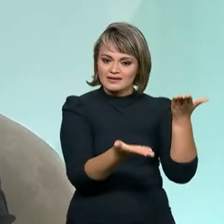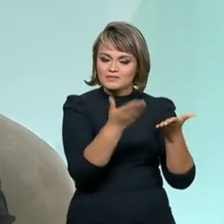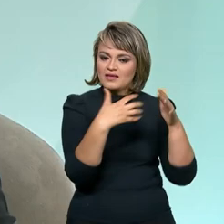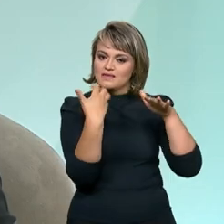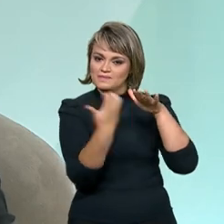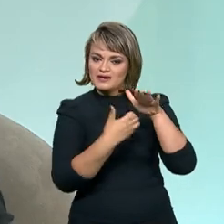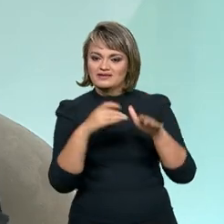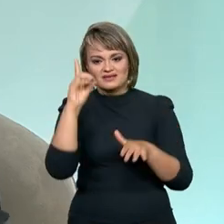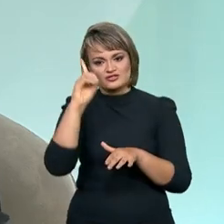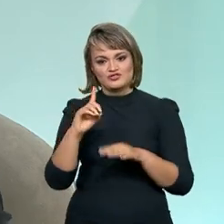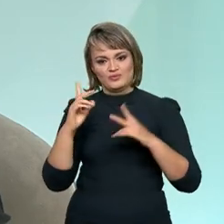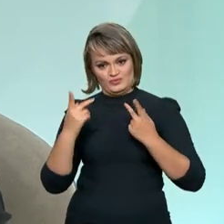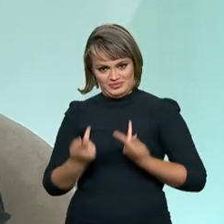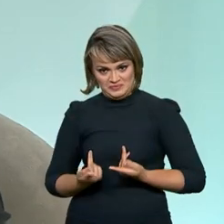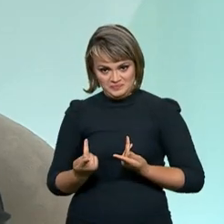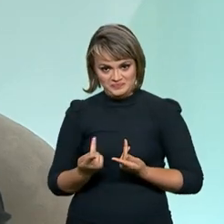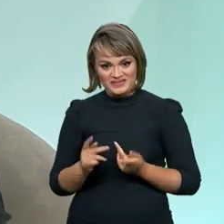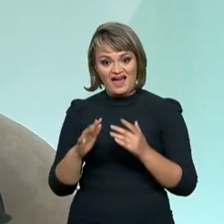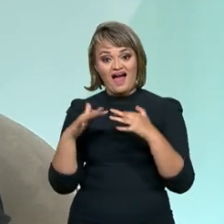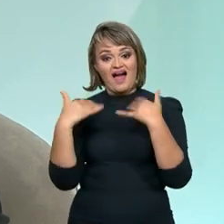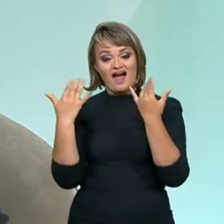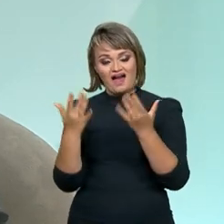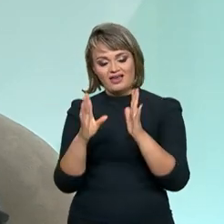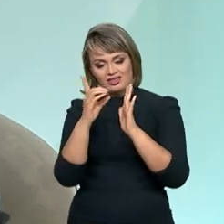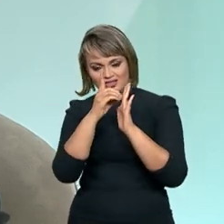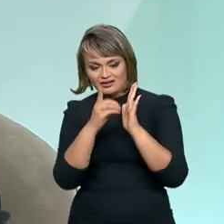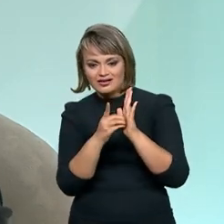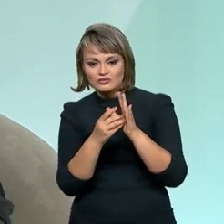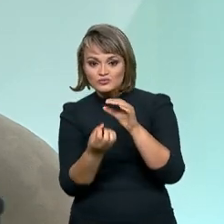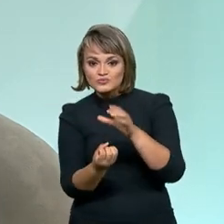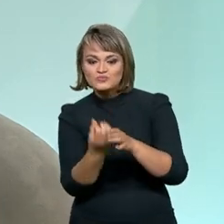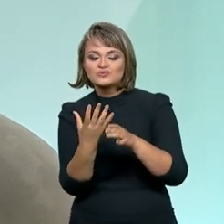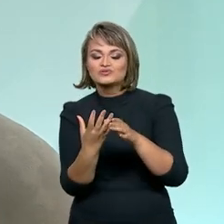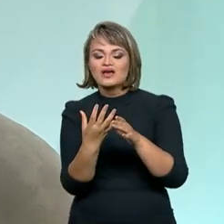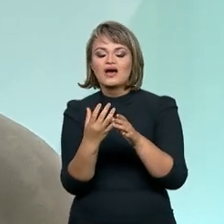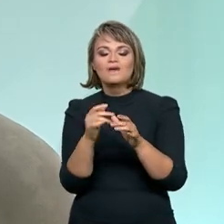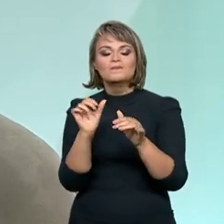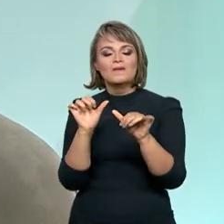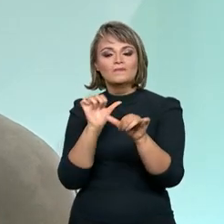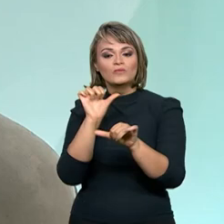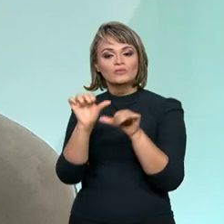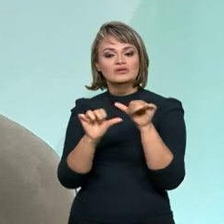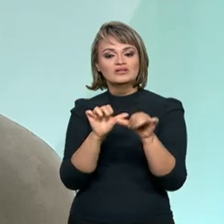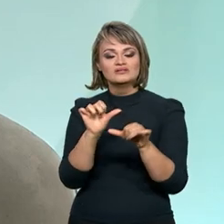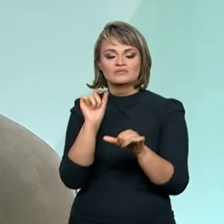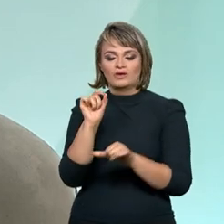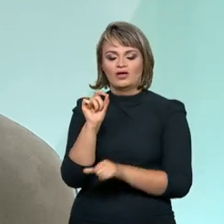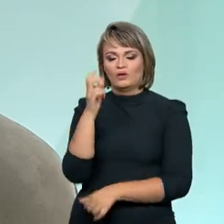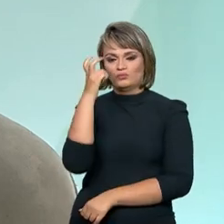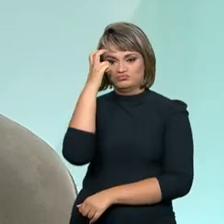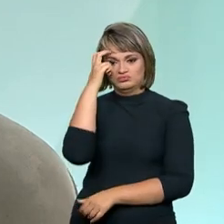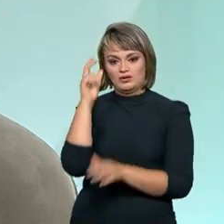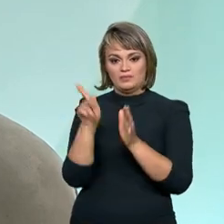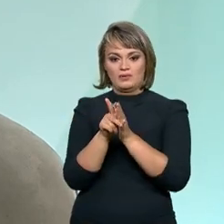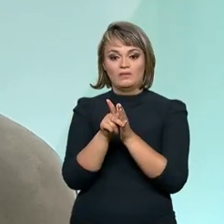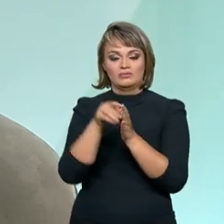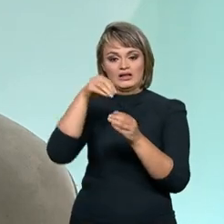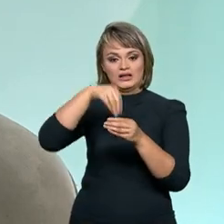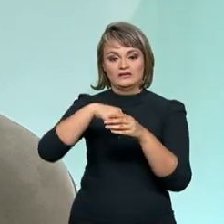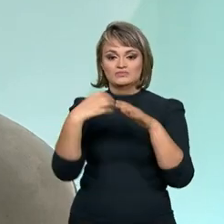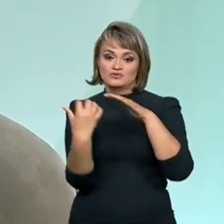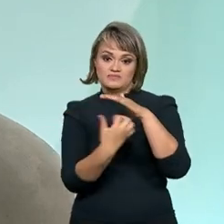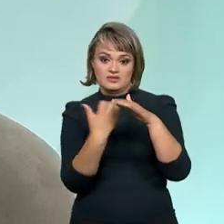e direitos humanos. A partir deste decreto, nós temos trabalhado uma mudança de uma cultura empresarial, buscando uma